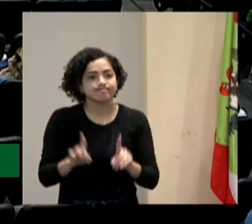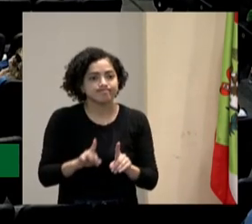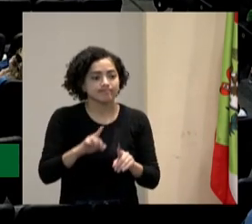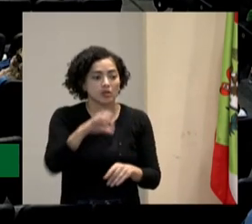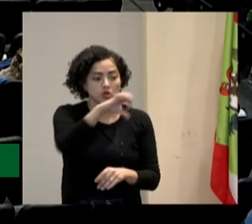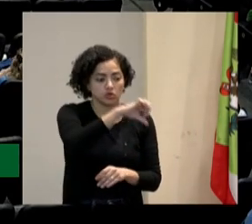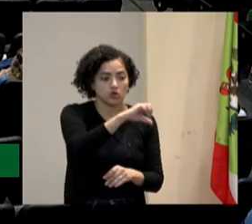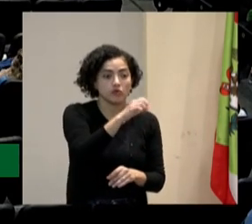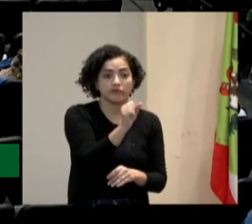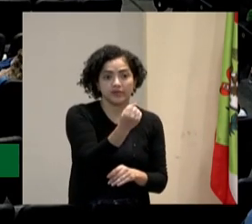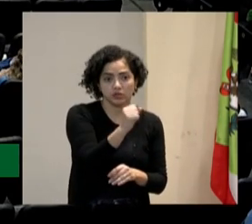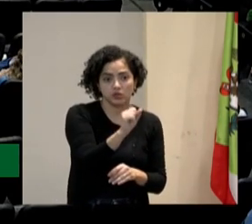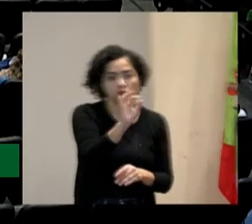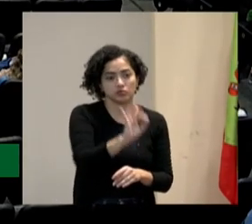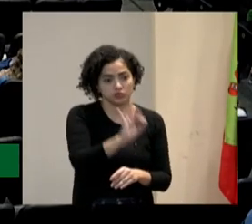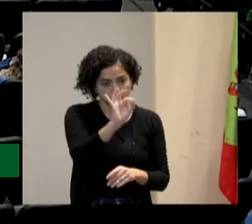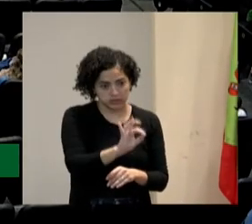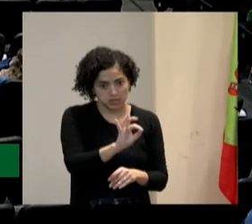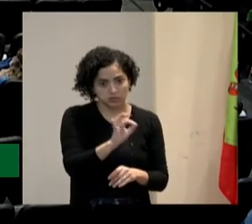97%, 98%, sim.